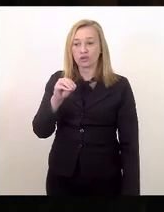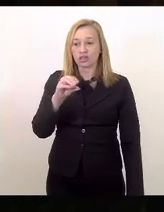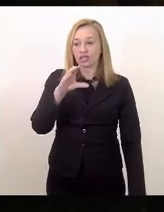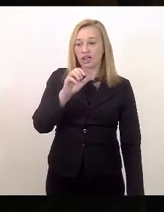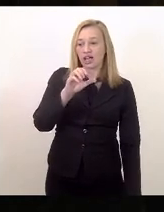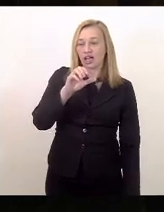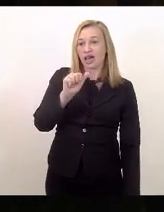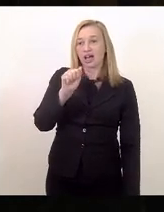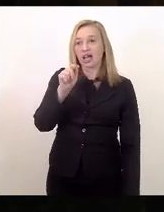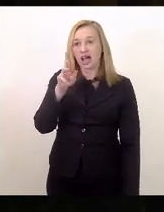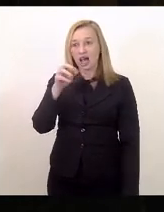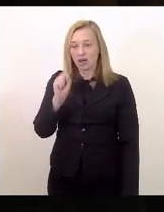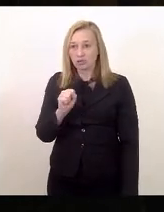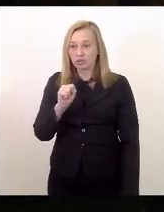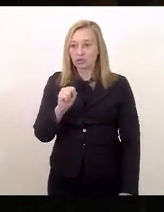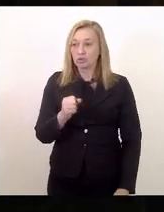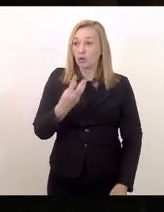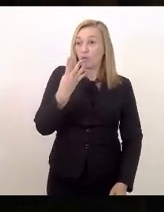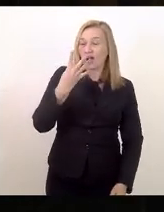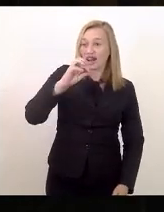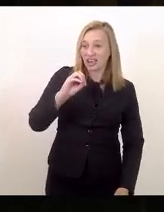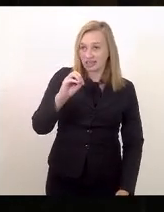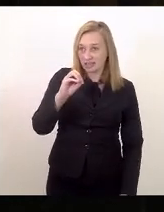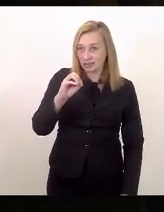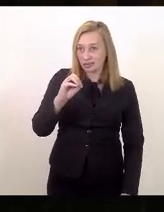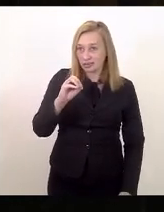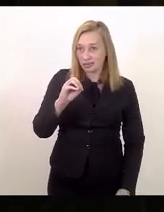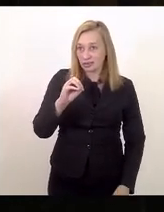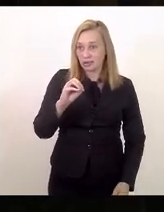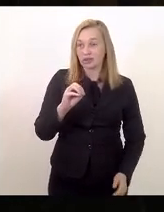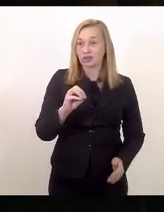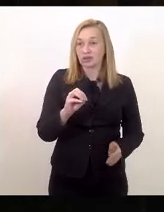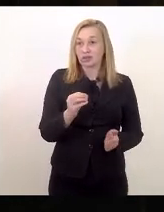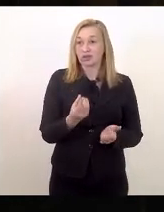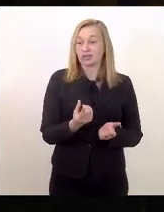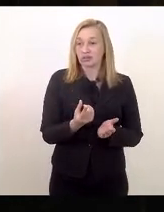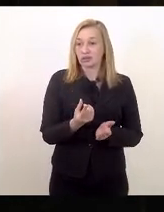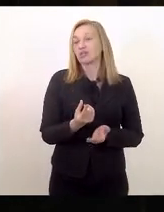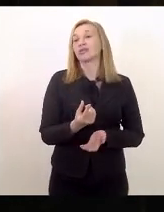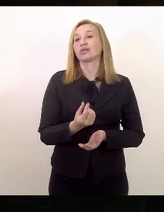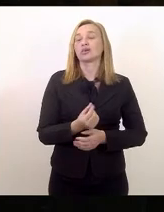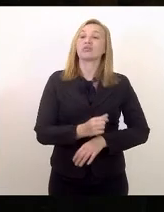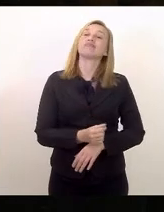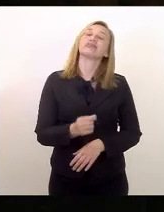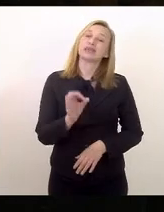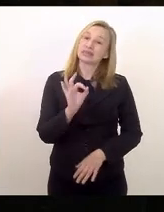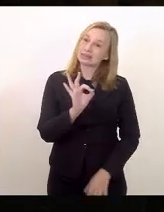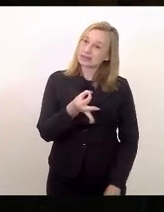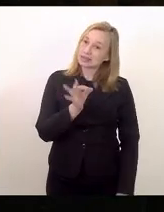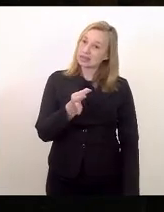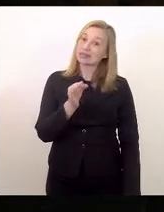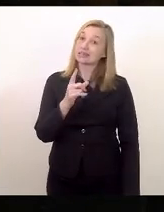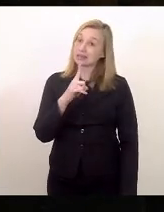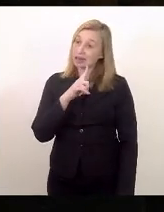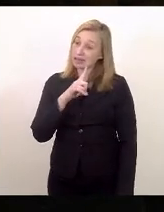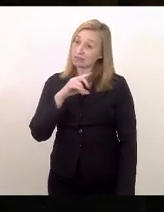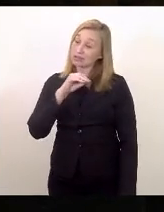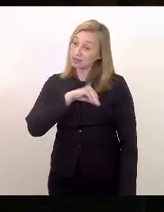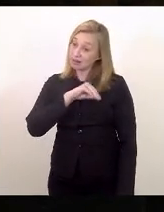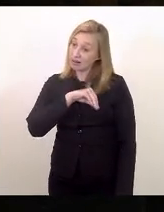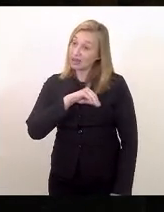aumentando a despesa, e, claro, que esses cargos terão encargos. e